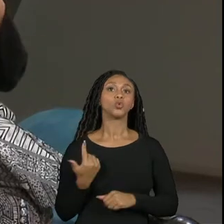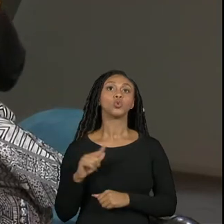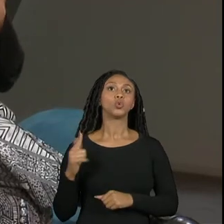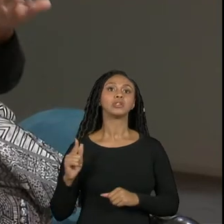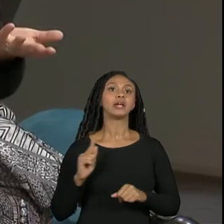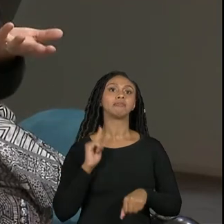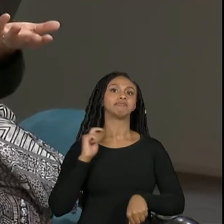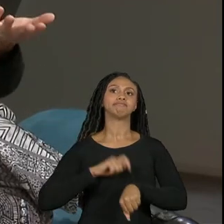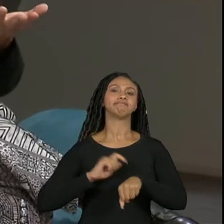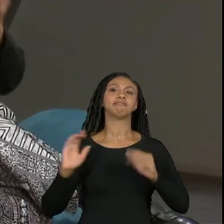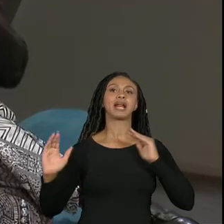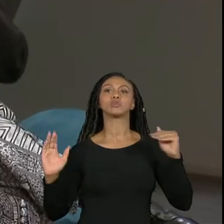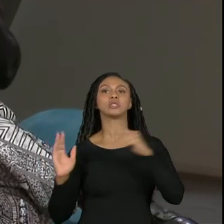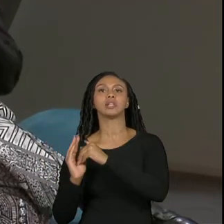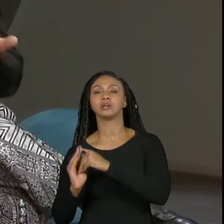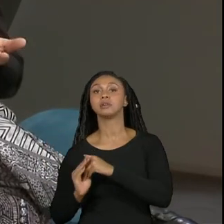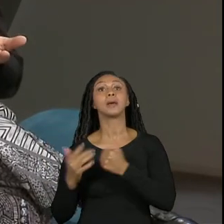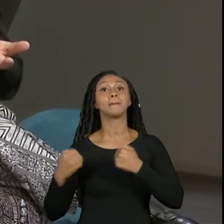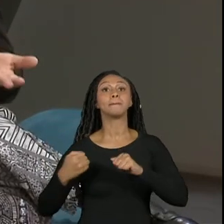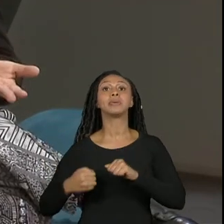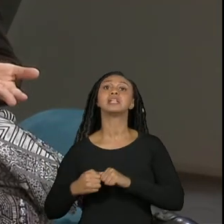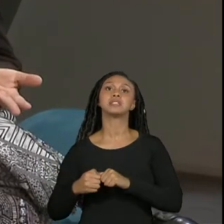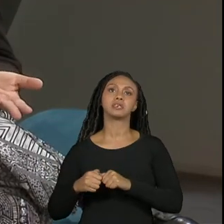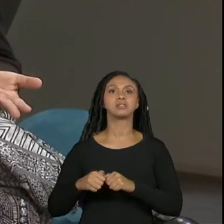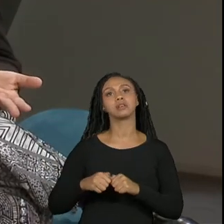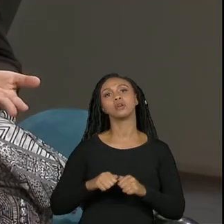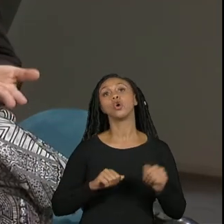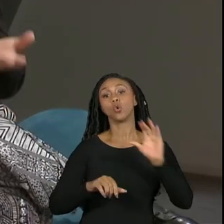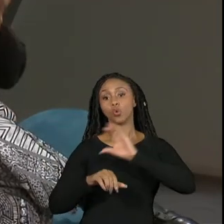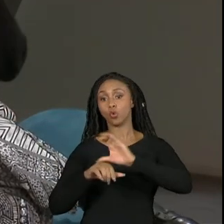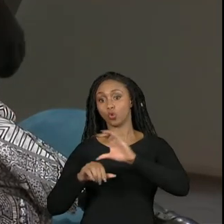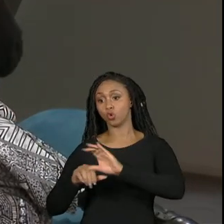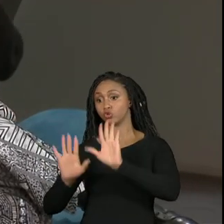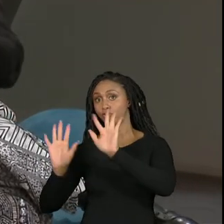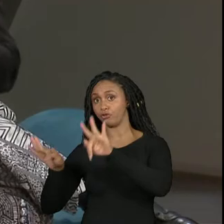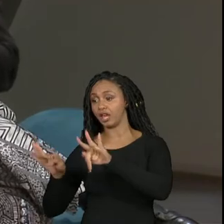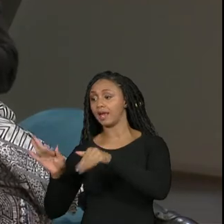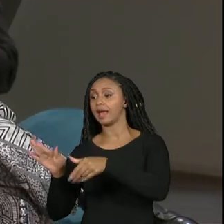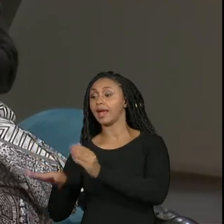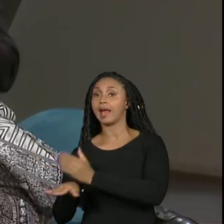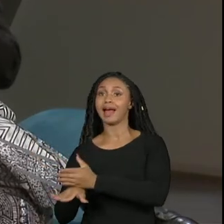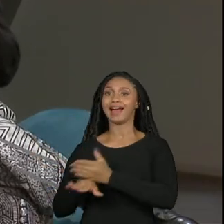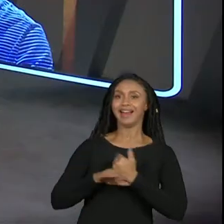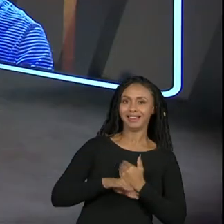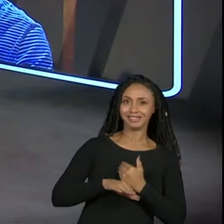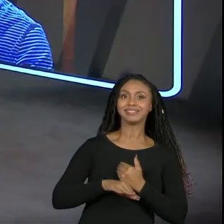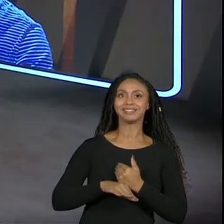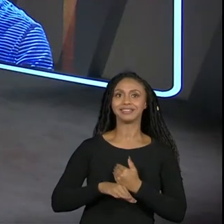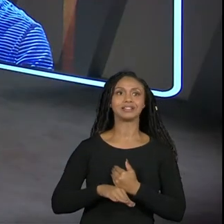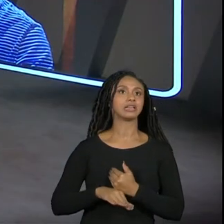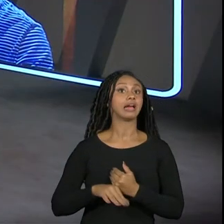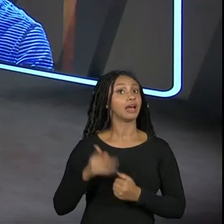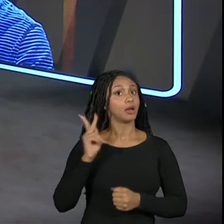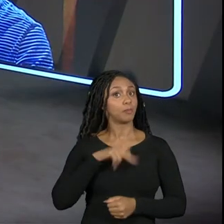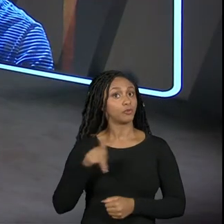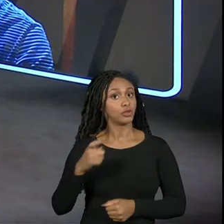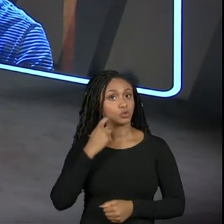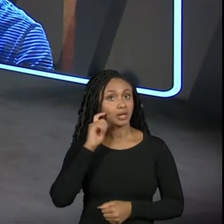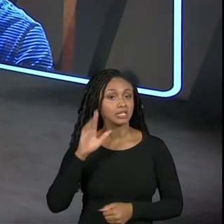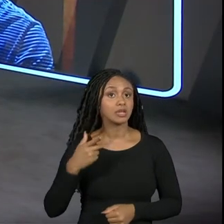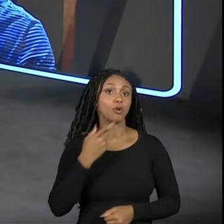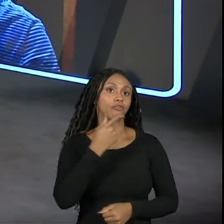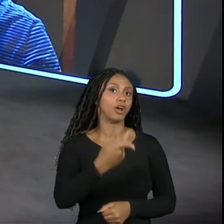postagem tem que ser realizada antes do término do curso né a professora Simone já disse para não deixar para a última hora